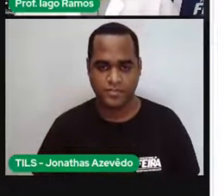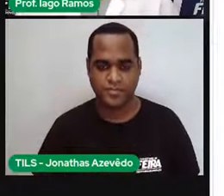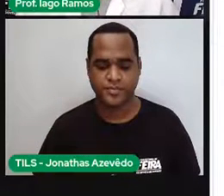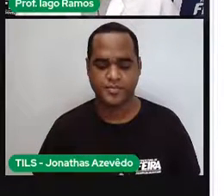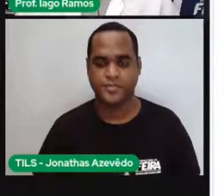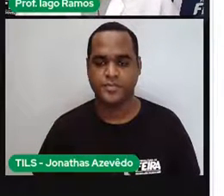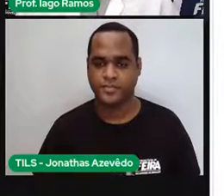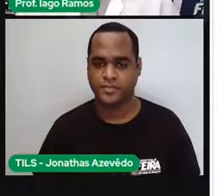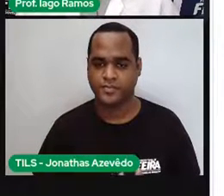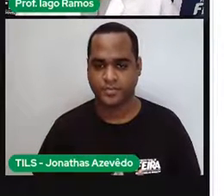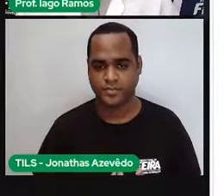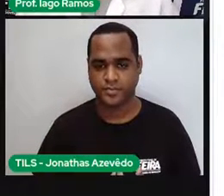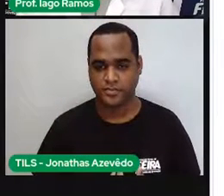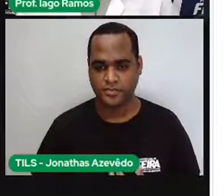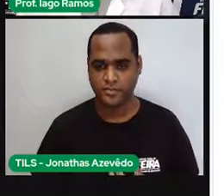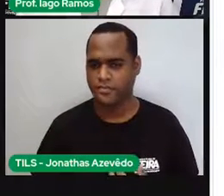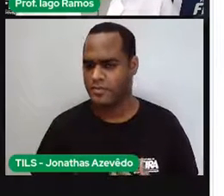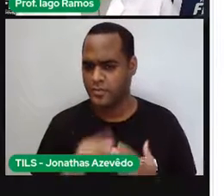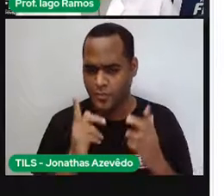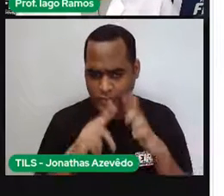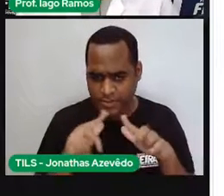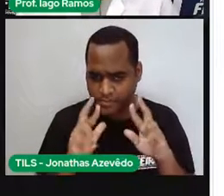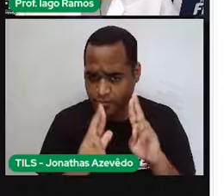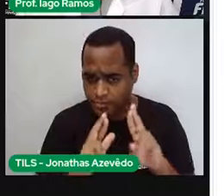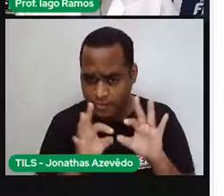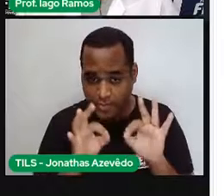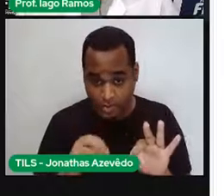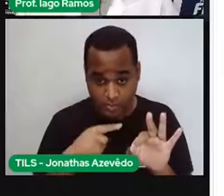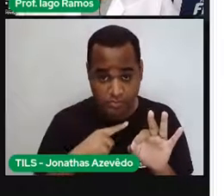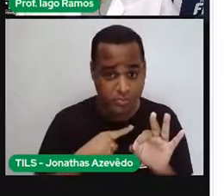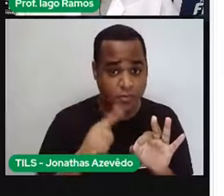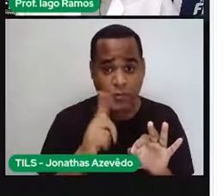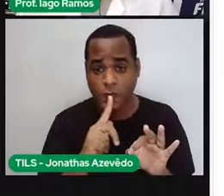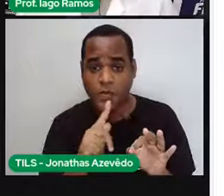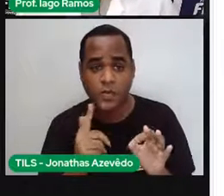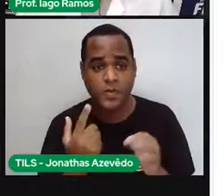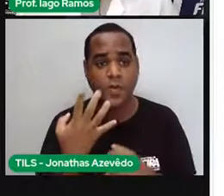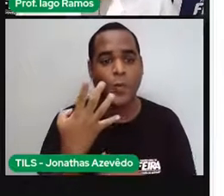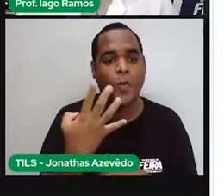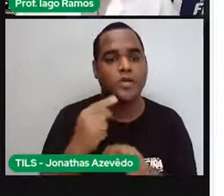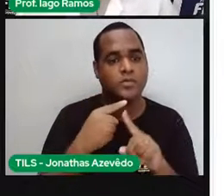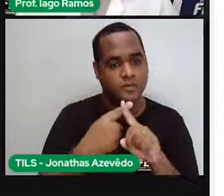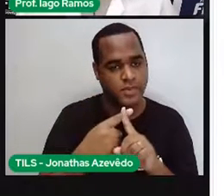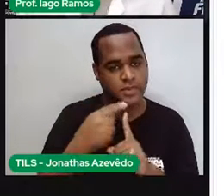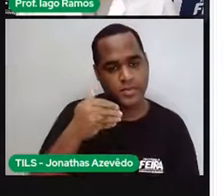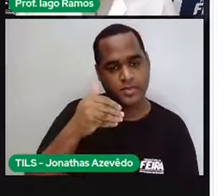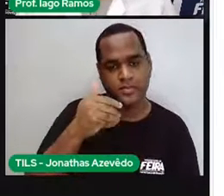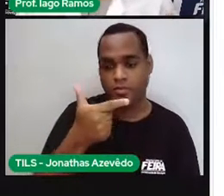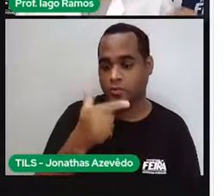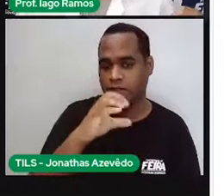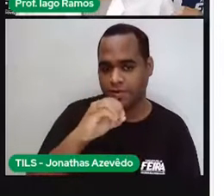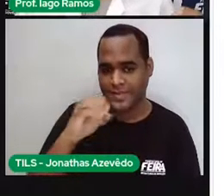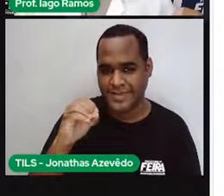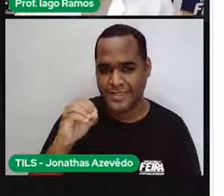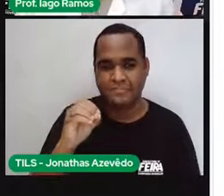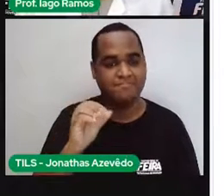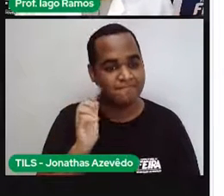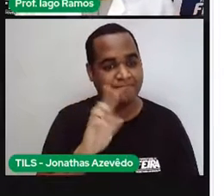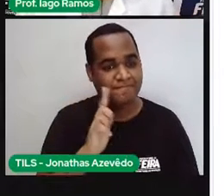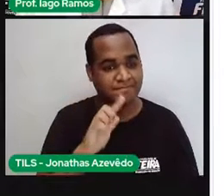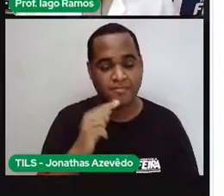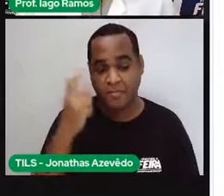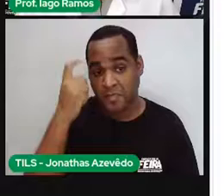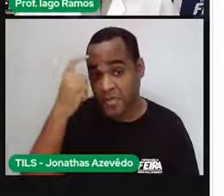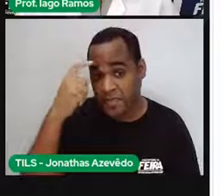Bom, será que já deu tempo você fazer essa continha? 4 vezes 200 eu faço assim, estratégia de